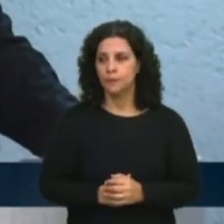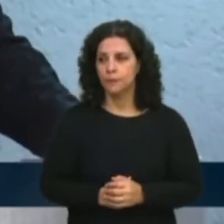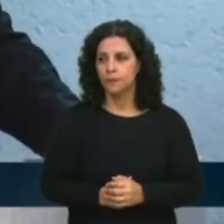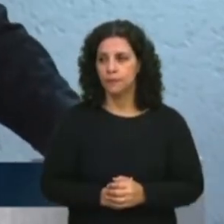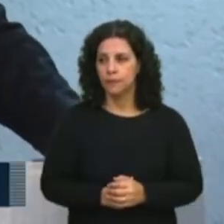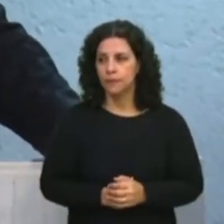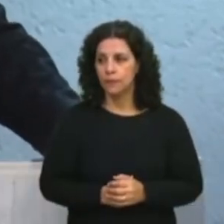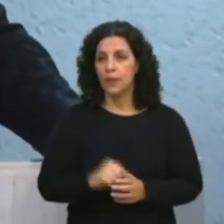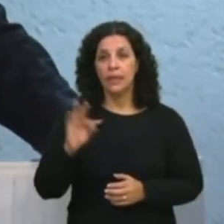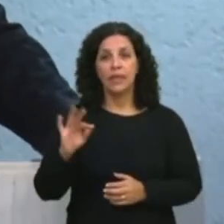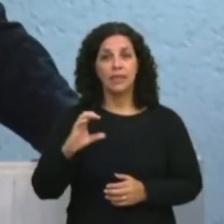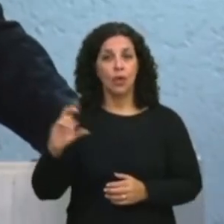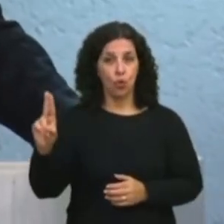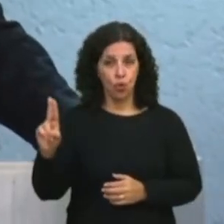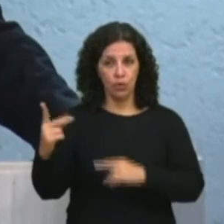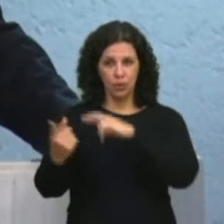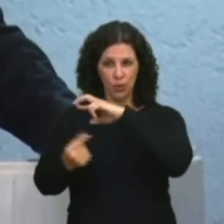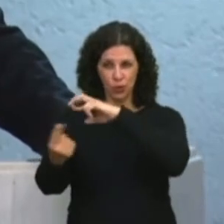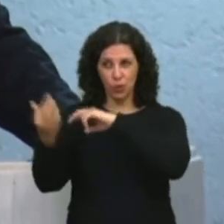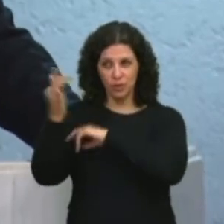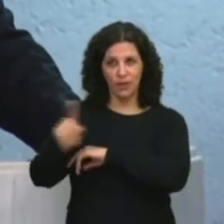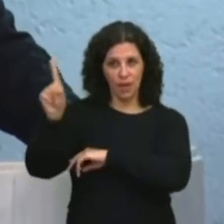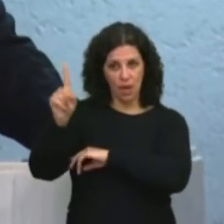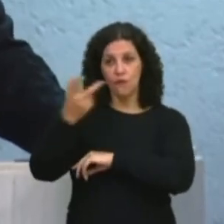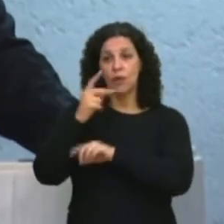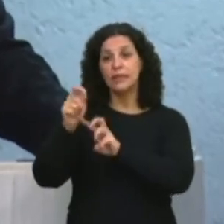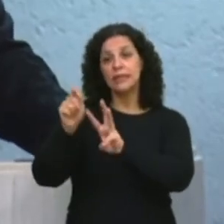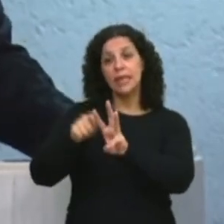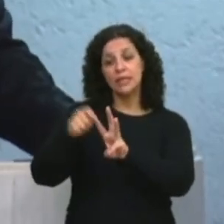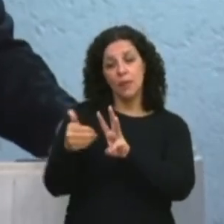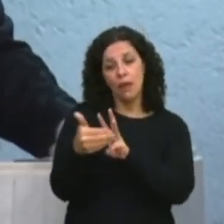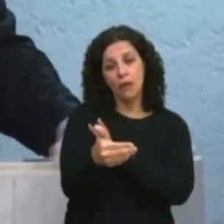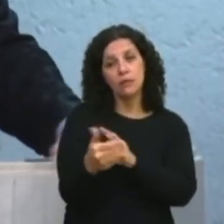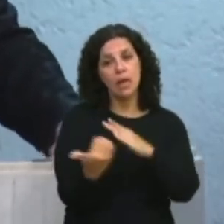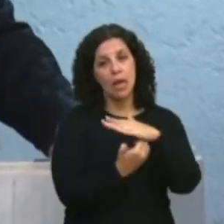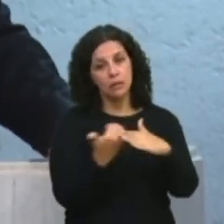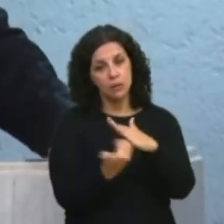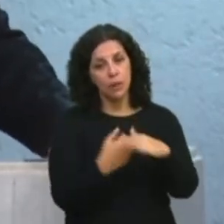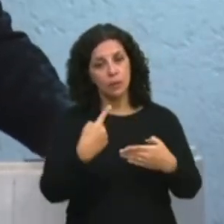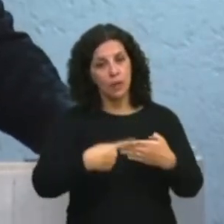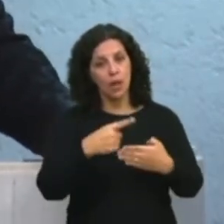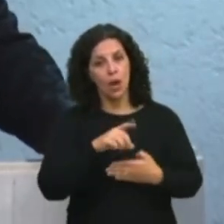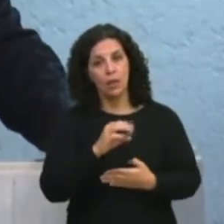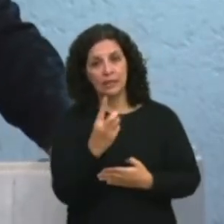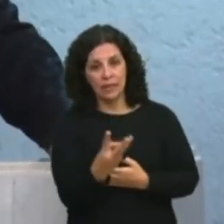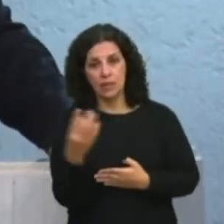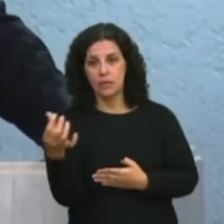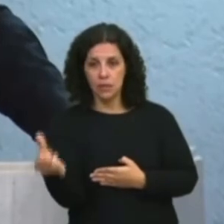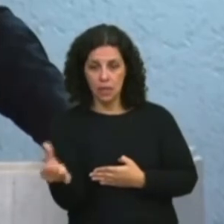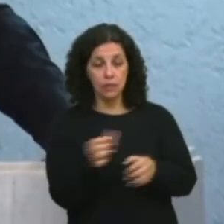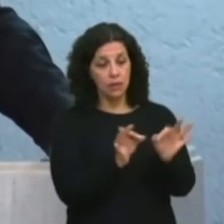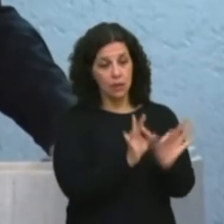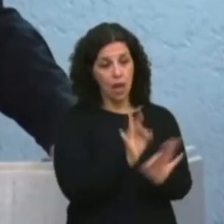O TCU está dando agora pelo menos três meses, que é que em três meses as concessionárias do lote 3 e 6 façam a